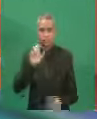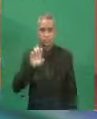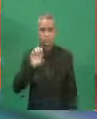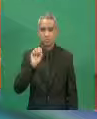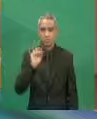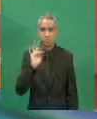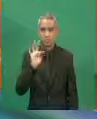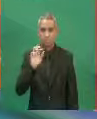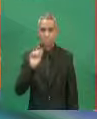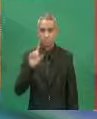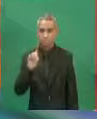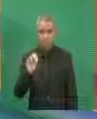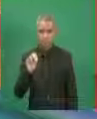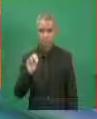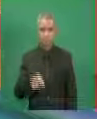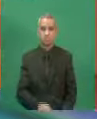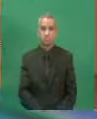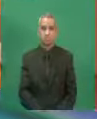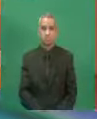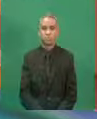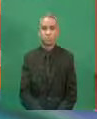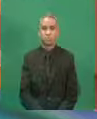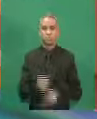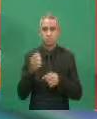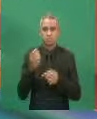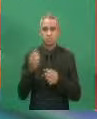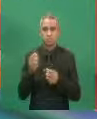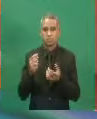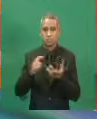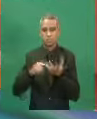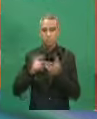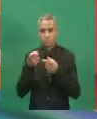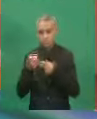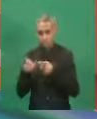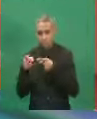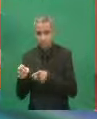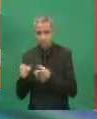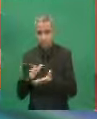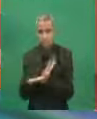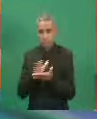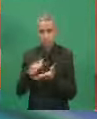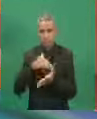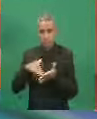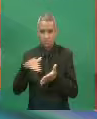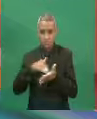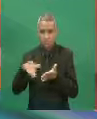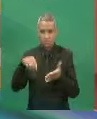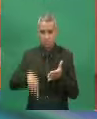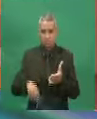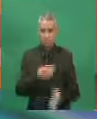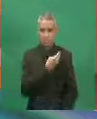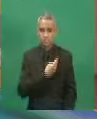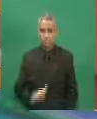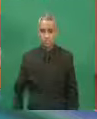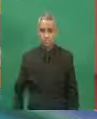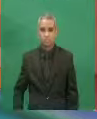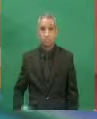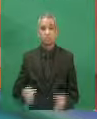criticando alguns secretários deste governo por conta do tal Conselhão.